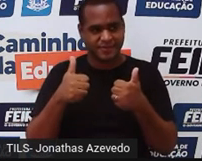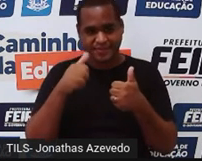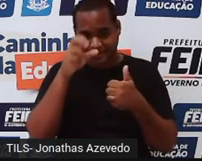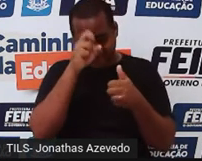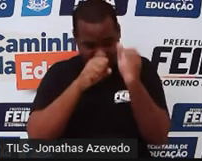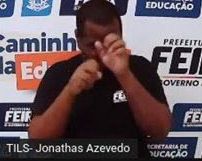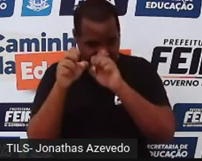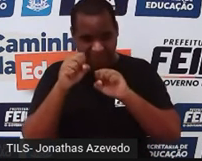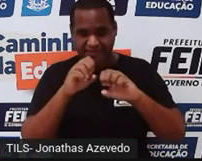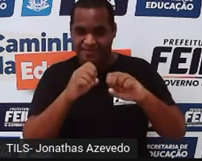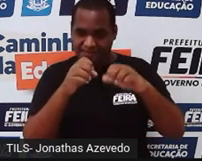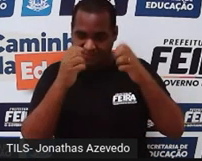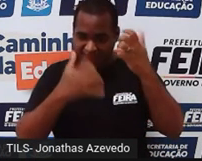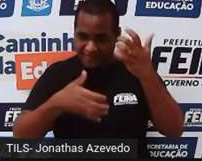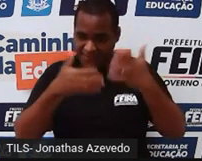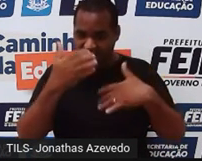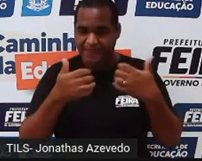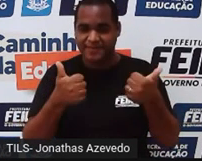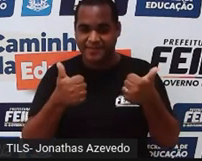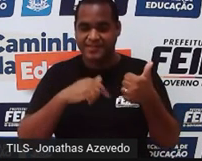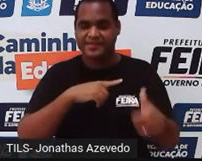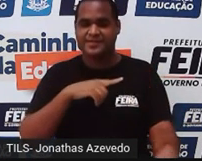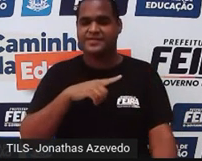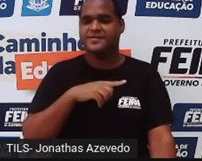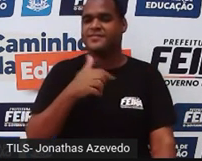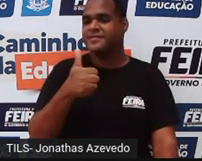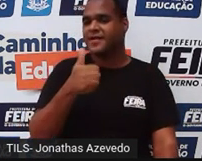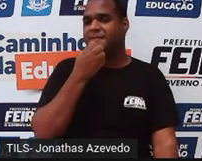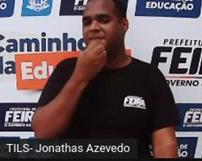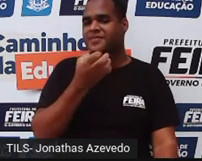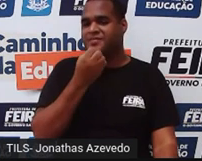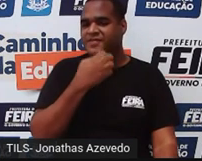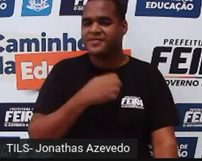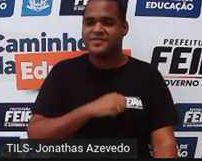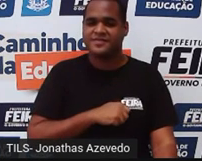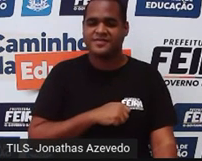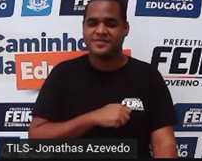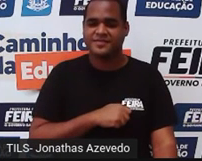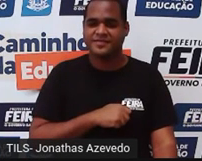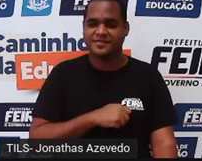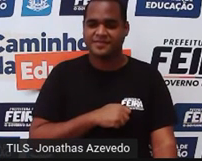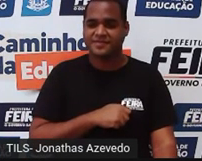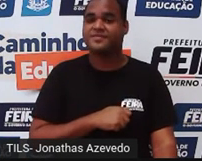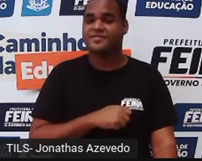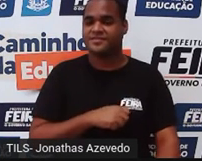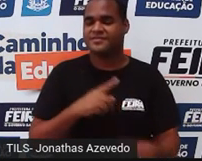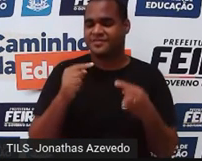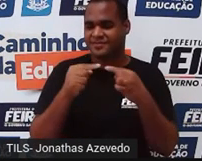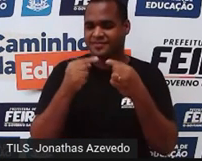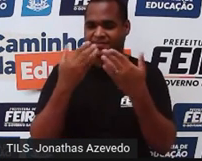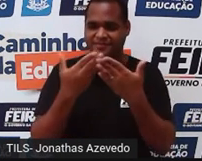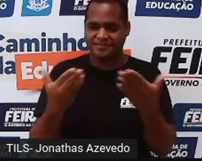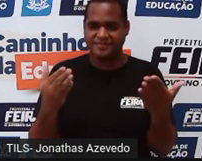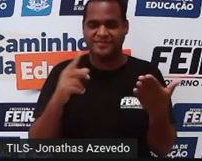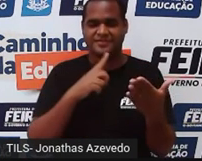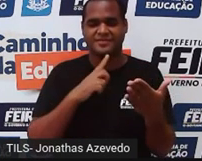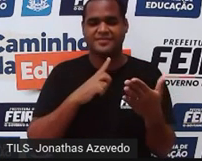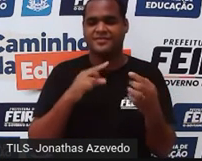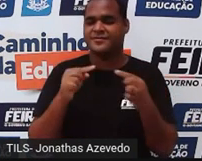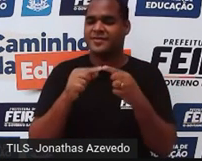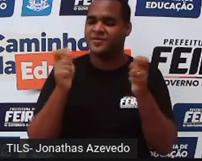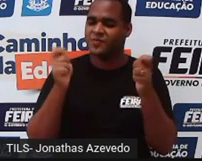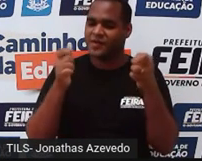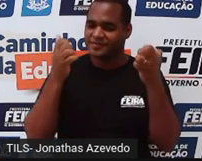aula acontecer, curtimos bastante, tá bom? Mas, dessa vez, né? Mais uma vez, vamos